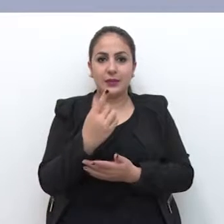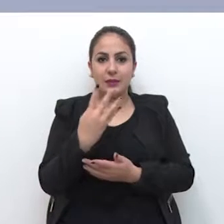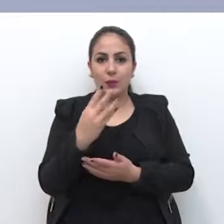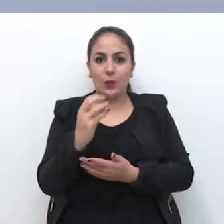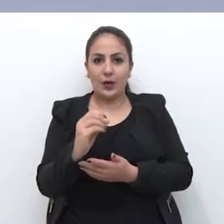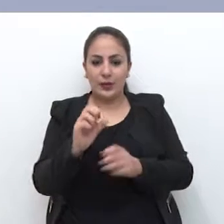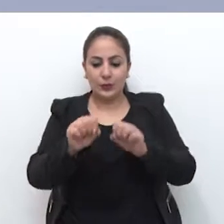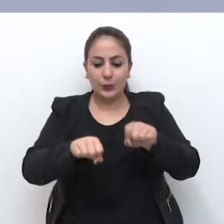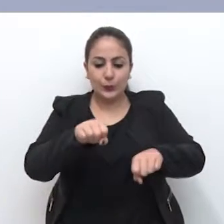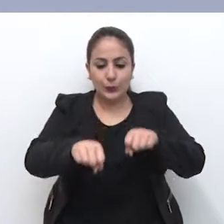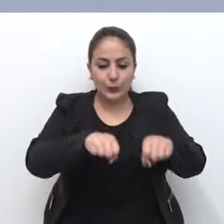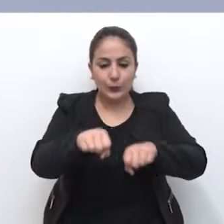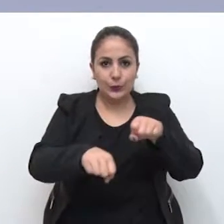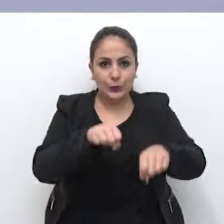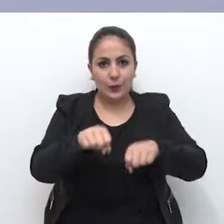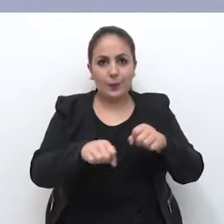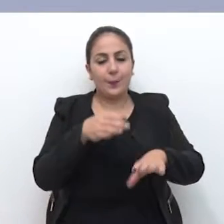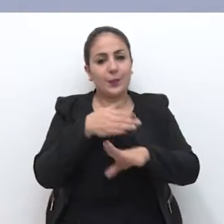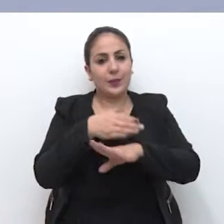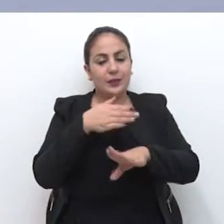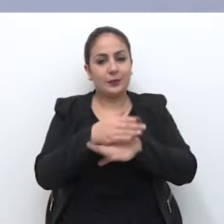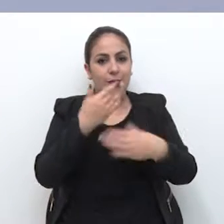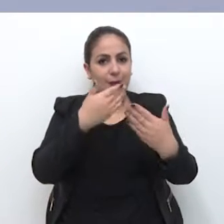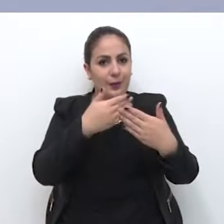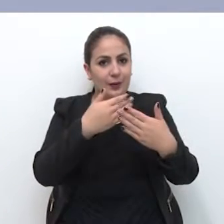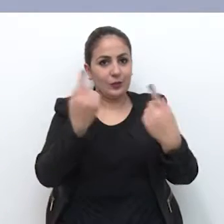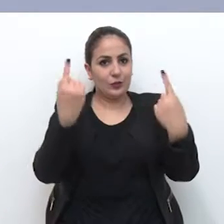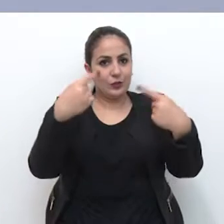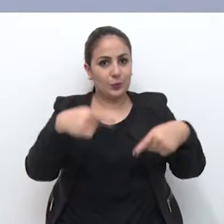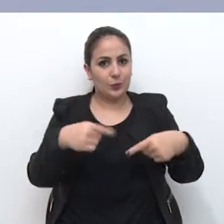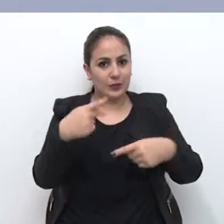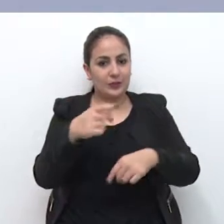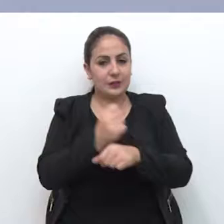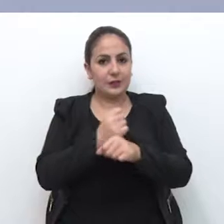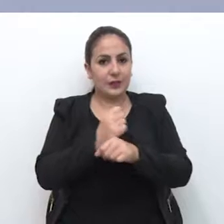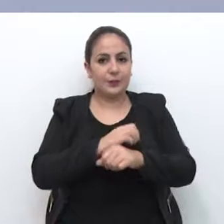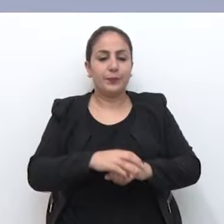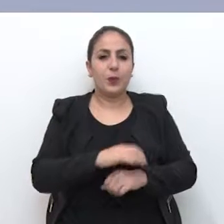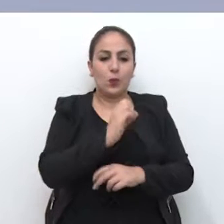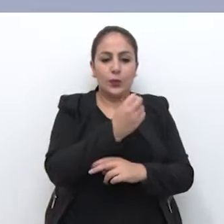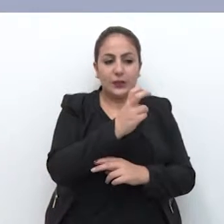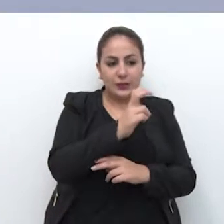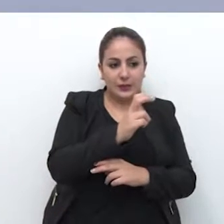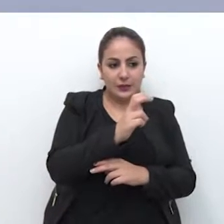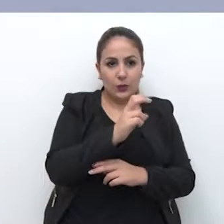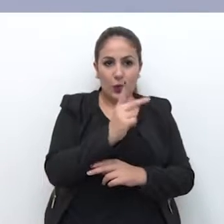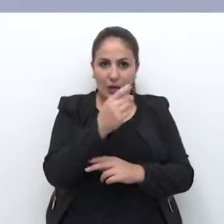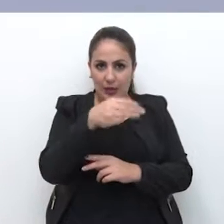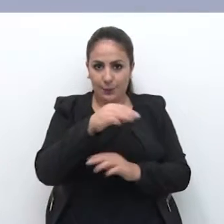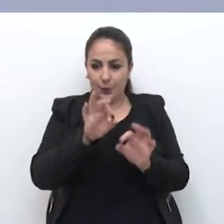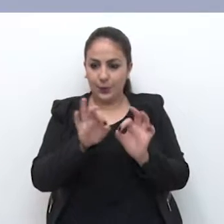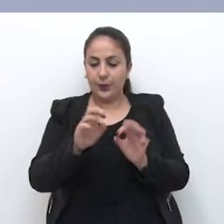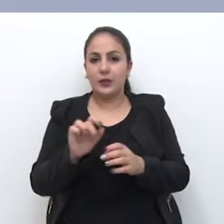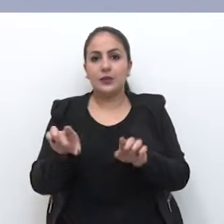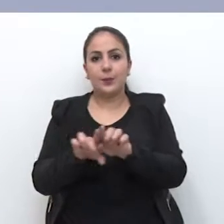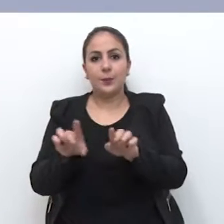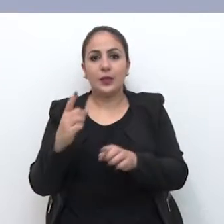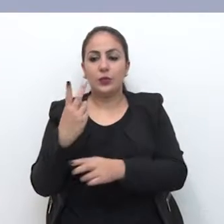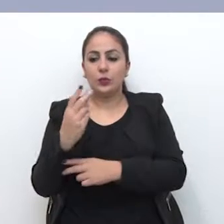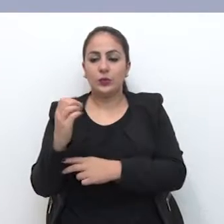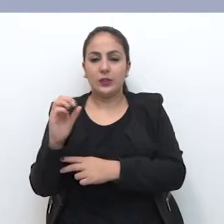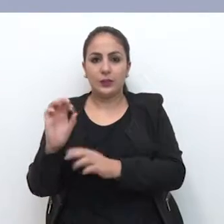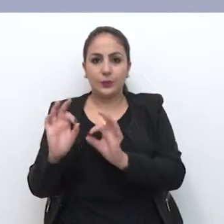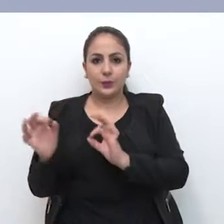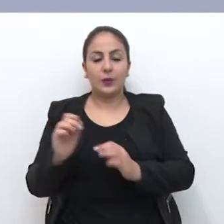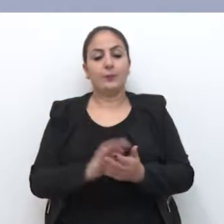deverão participar das provas deste ano, com 85 e 200 quilômetros de percurso, que passa por Pontão,